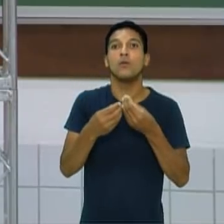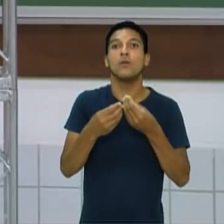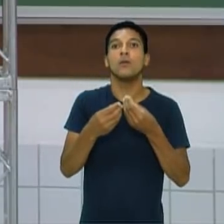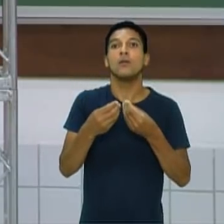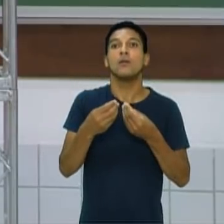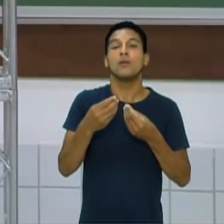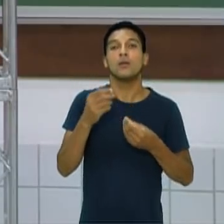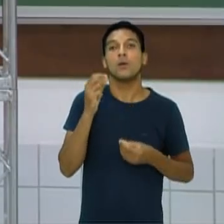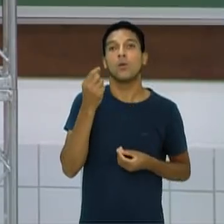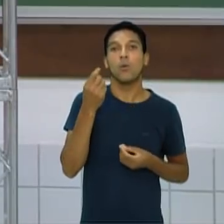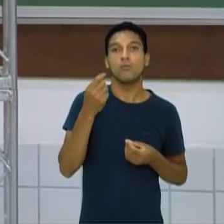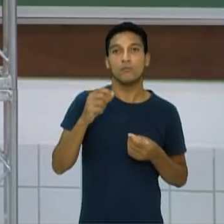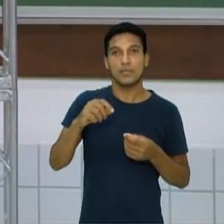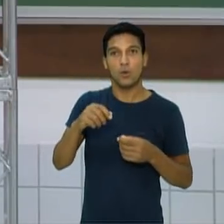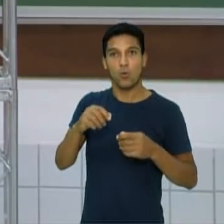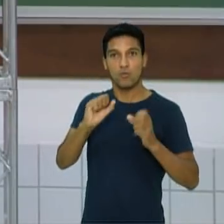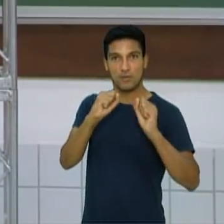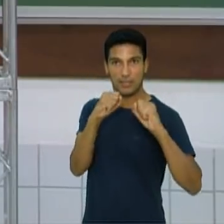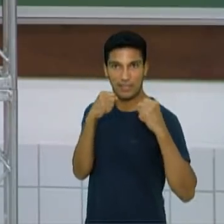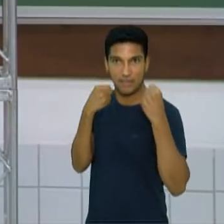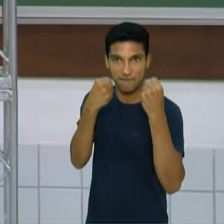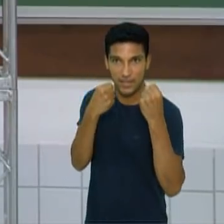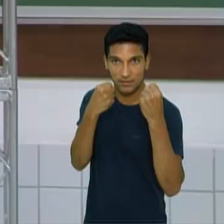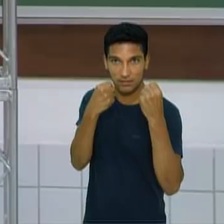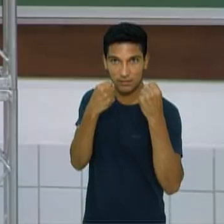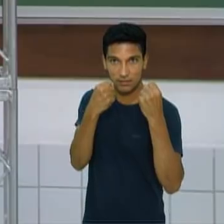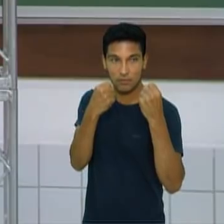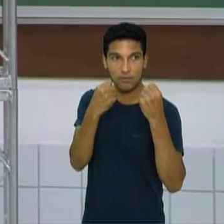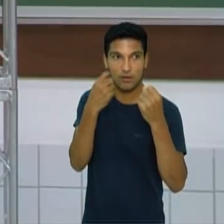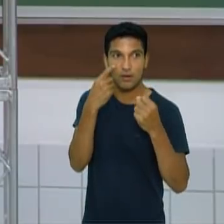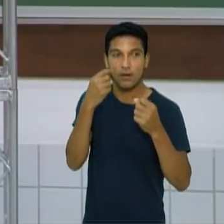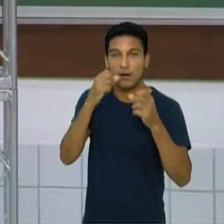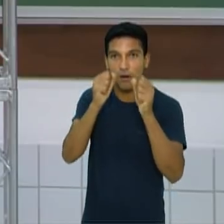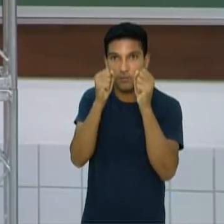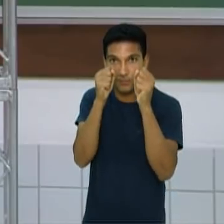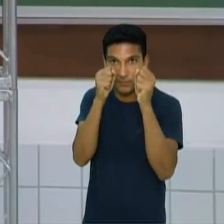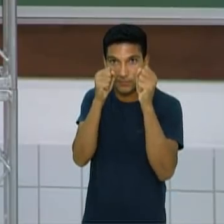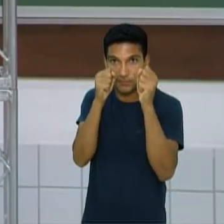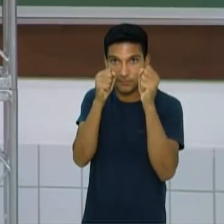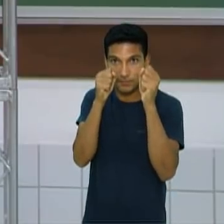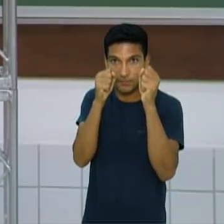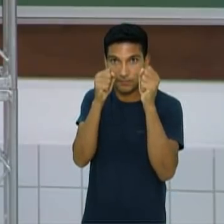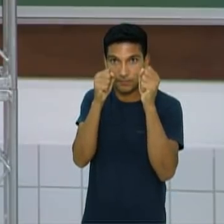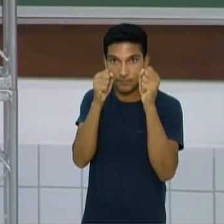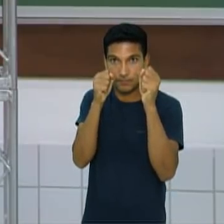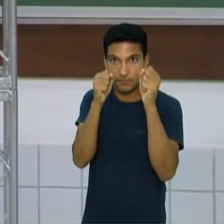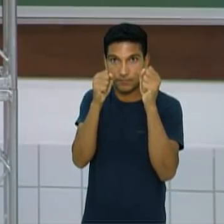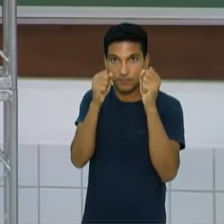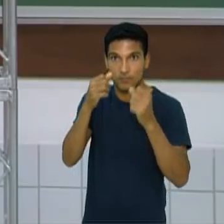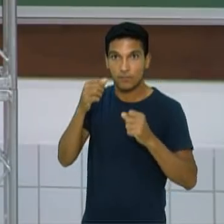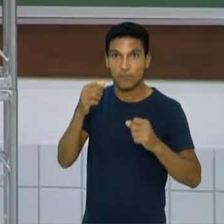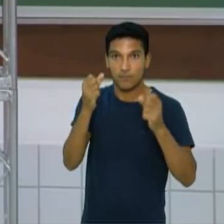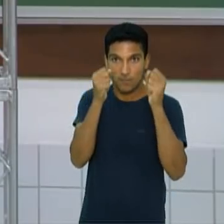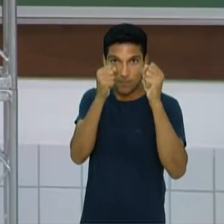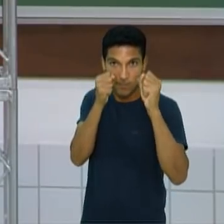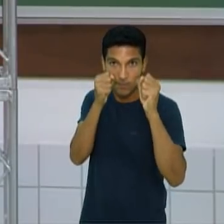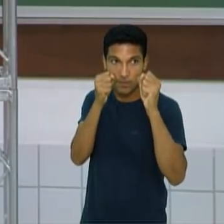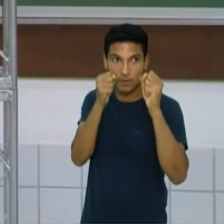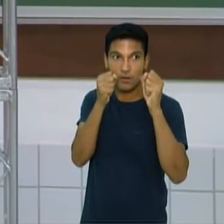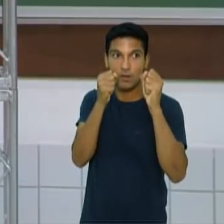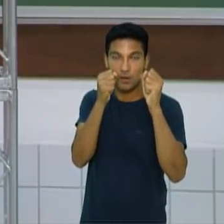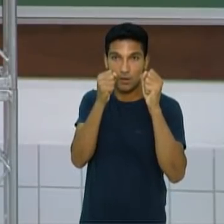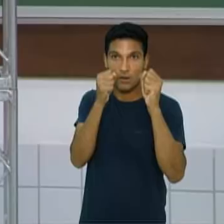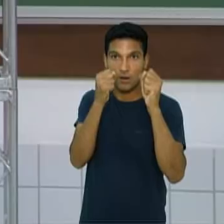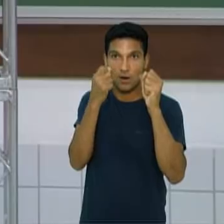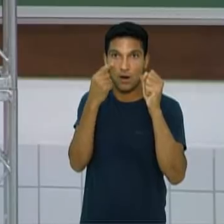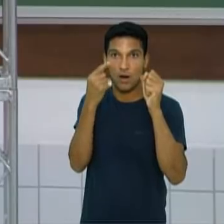posição de guarda são os dois punhos cerrados à frente do rosto, tá? Um levemente